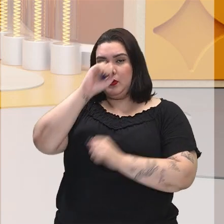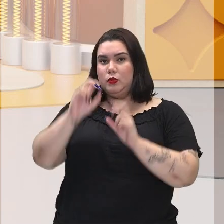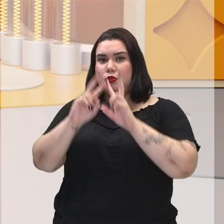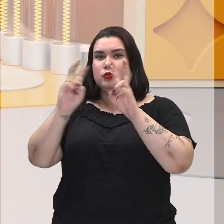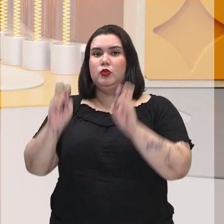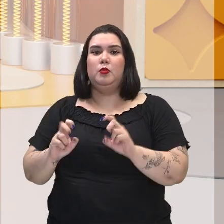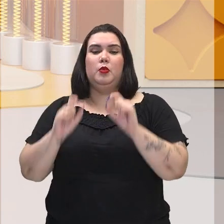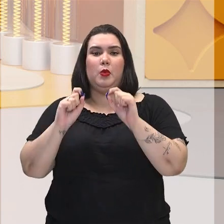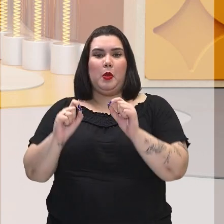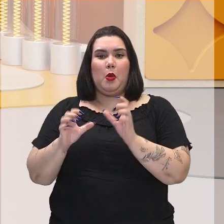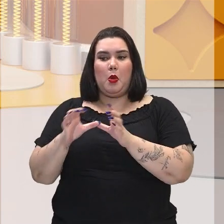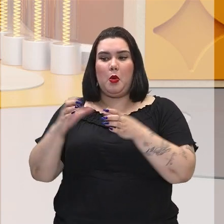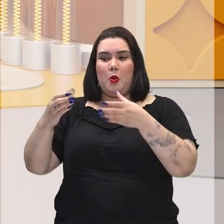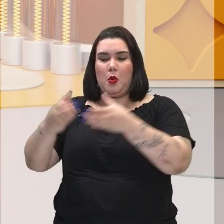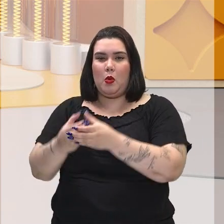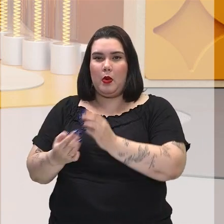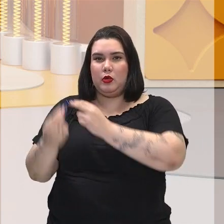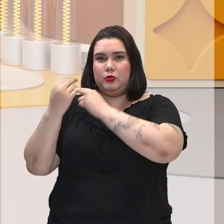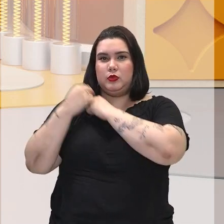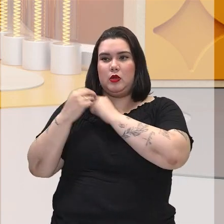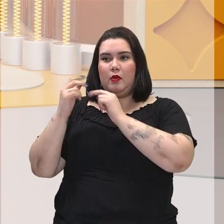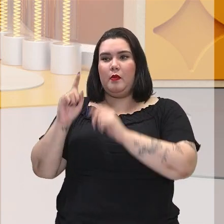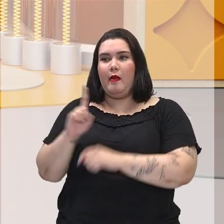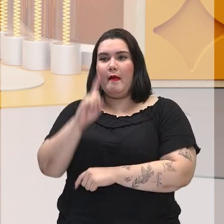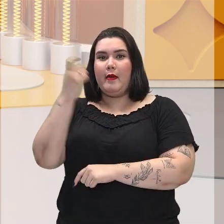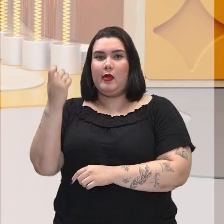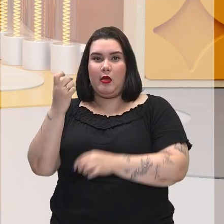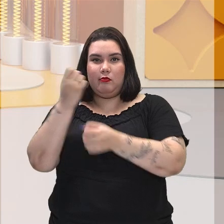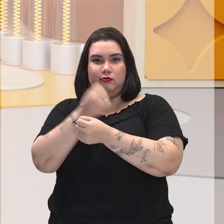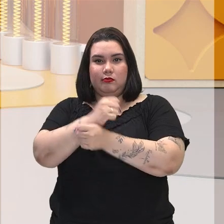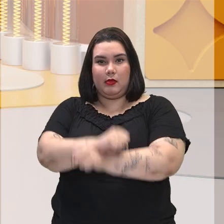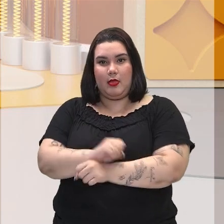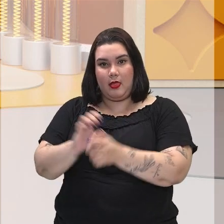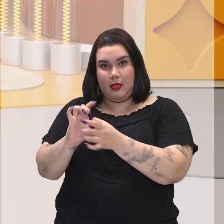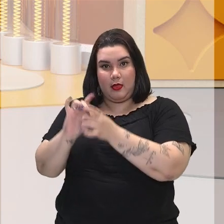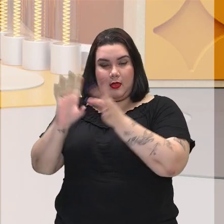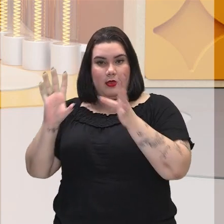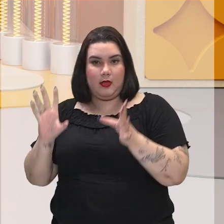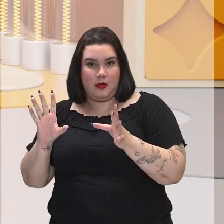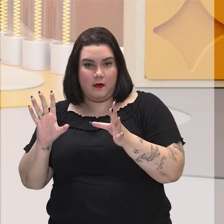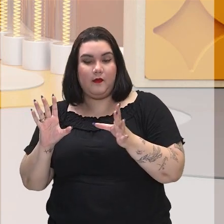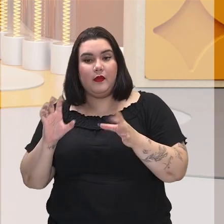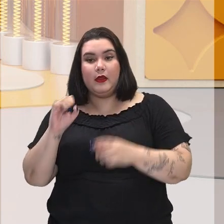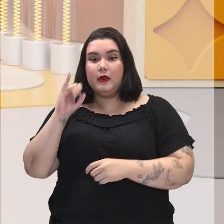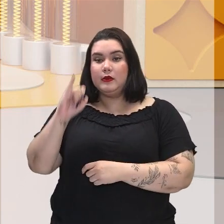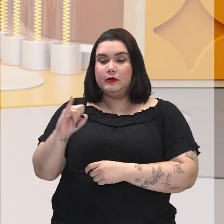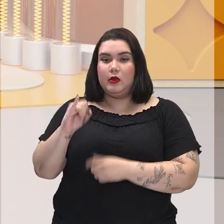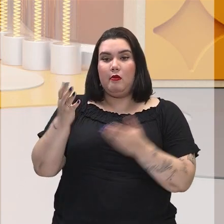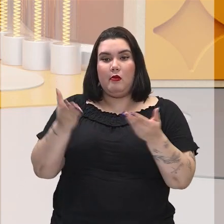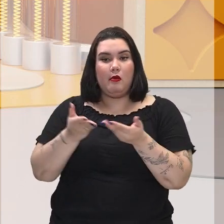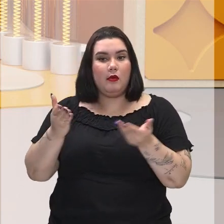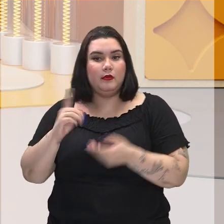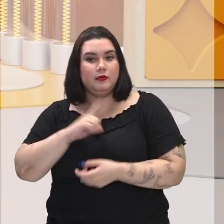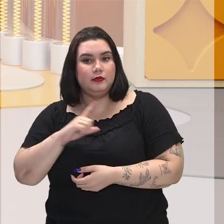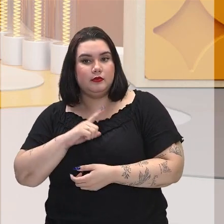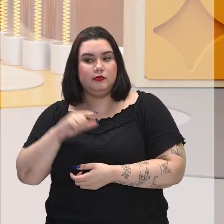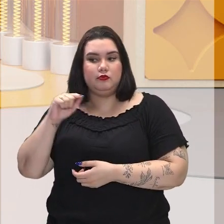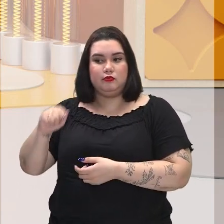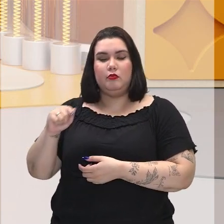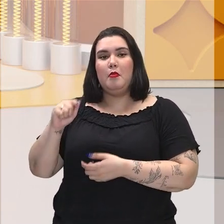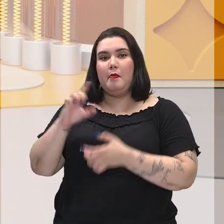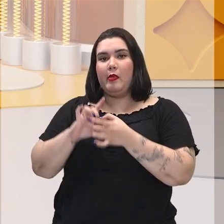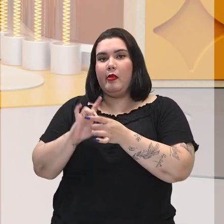dos ex-escravizados, que agora foram libertos, se eles foram tutelados, é porque agora, nesse momento, também se são ex